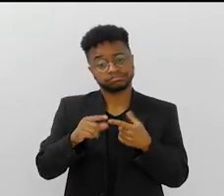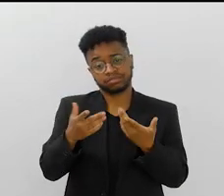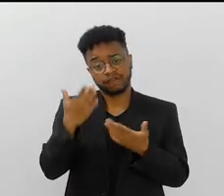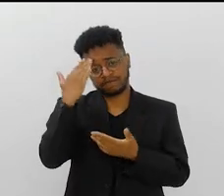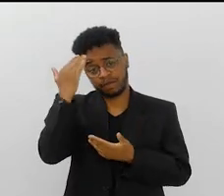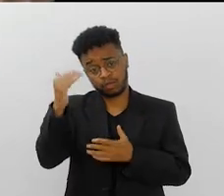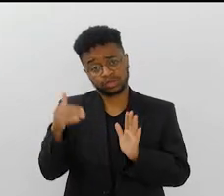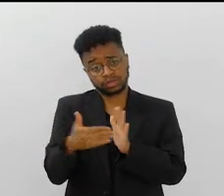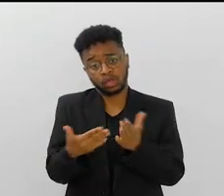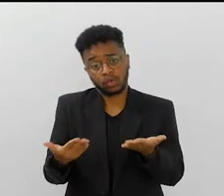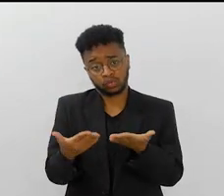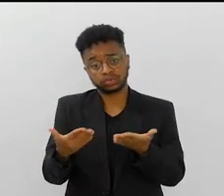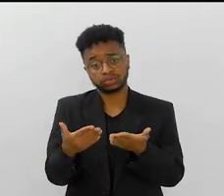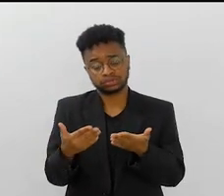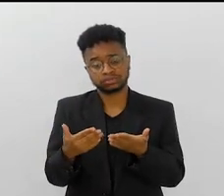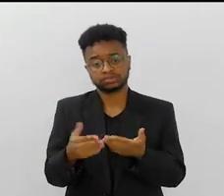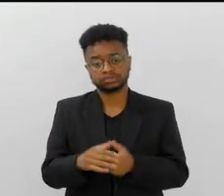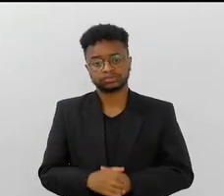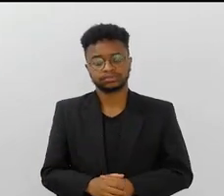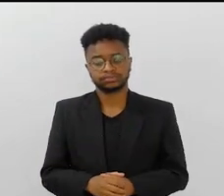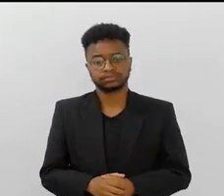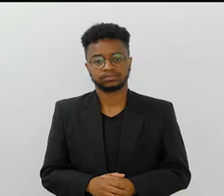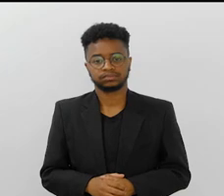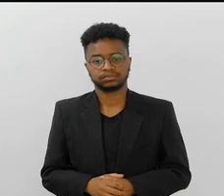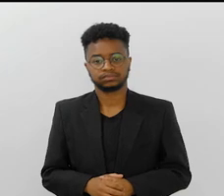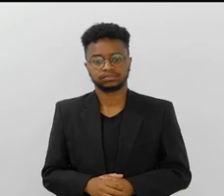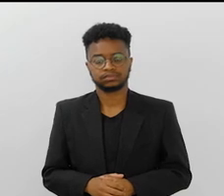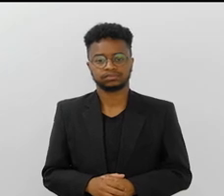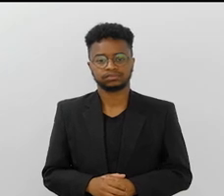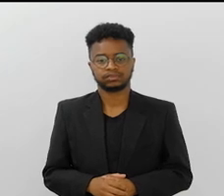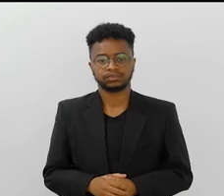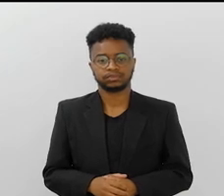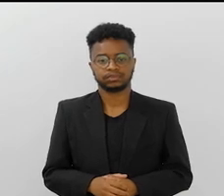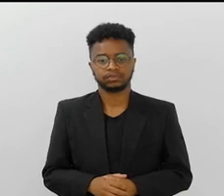é um samba dos mais conhecidos, até hoje, um dos grandes sucessos do Neguinho da Beija-Flor.